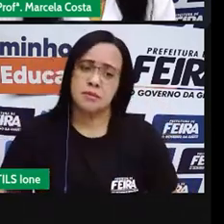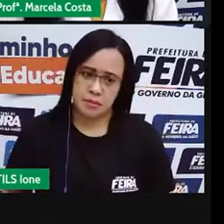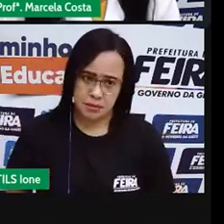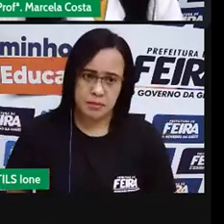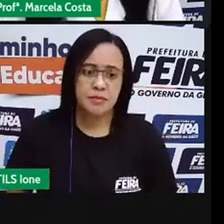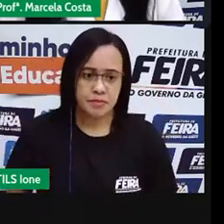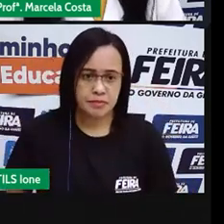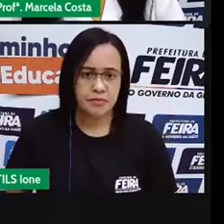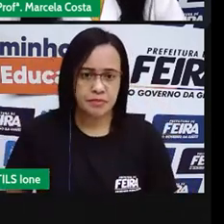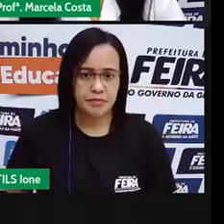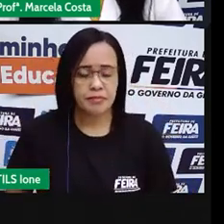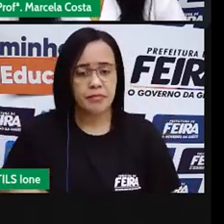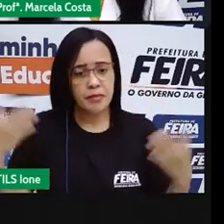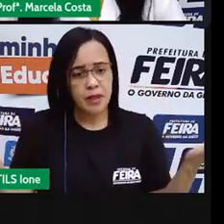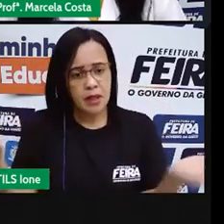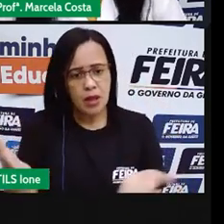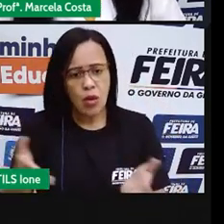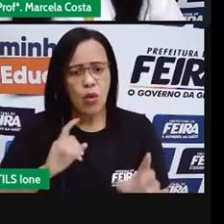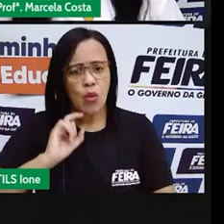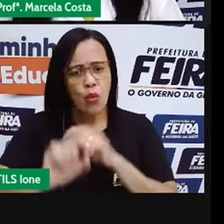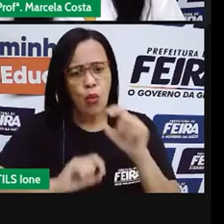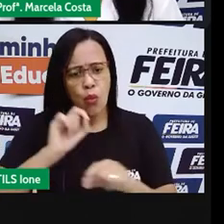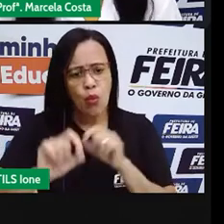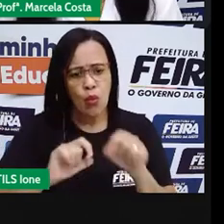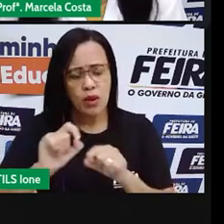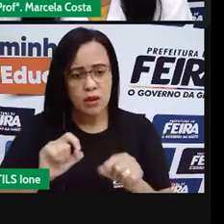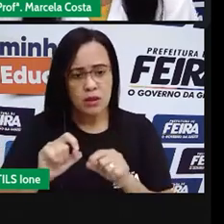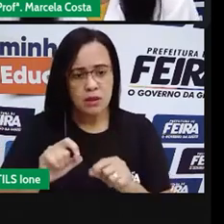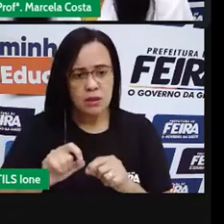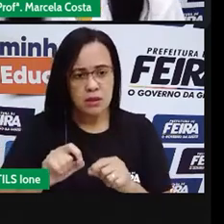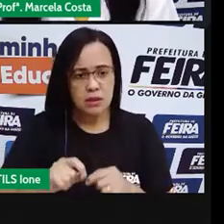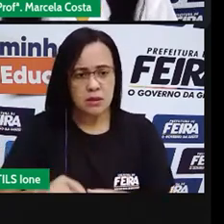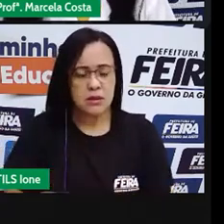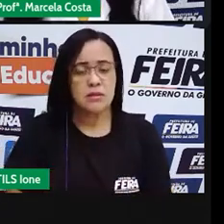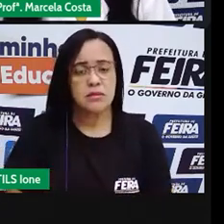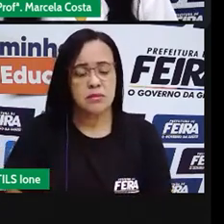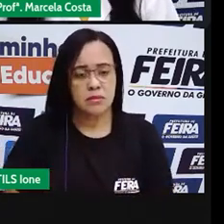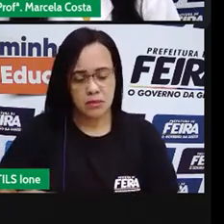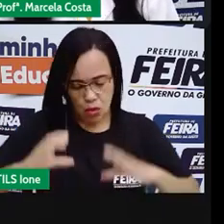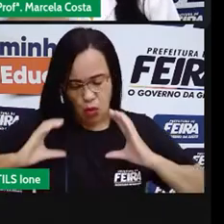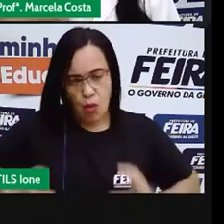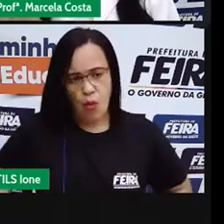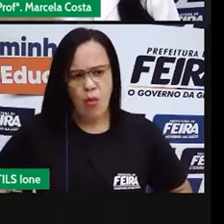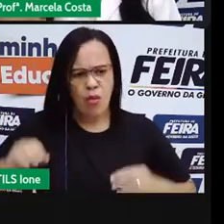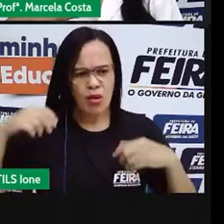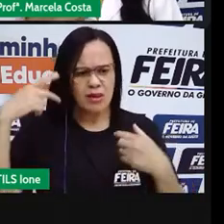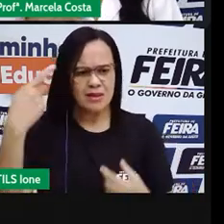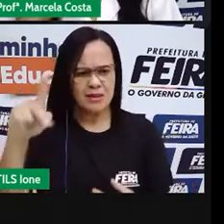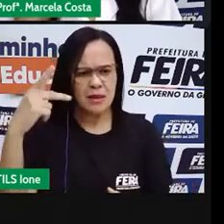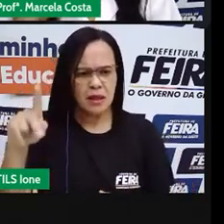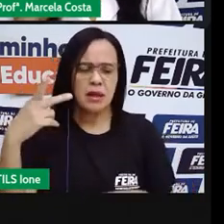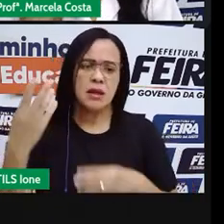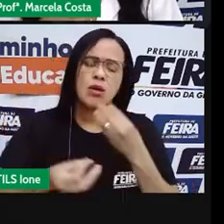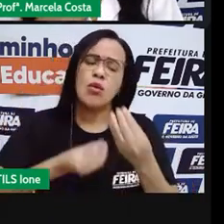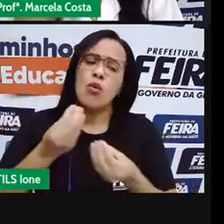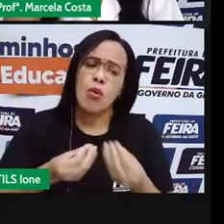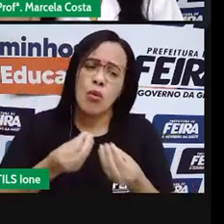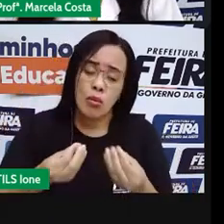Agora, esse jeito de se comportar como o seu comportamento,